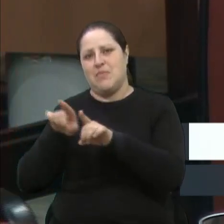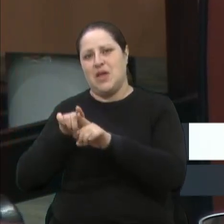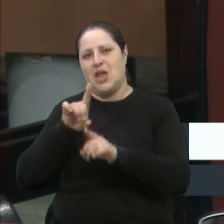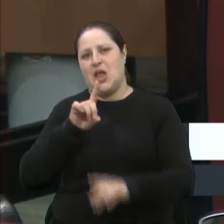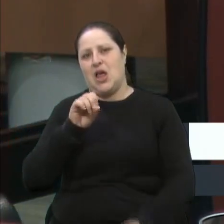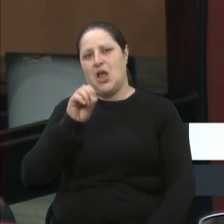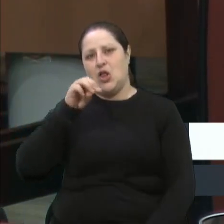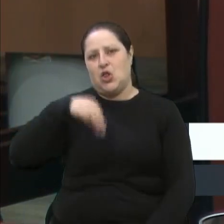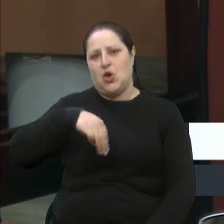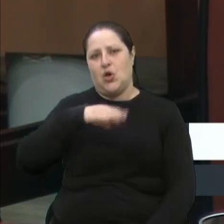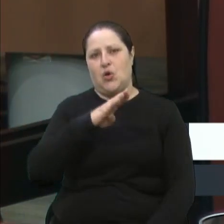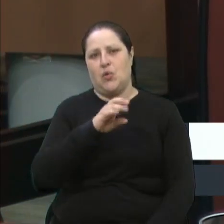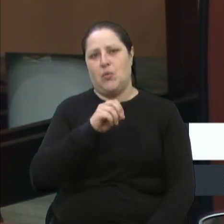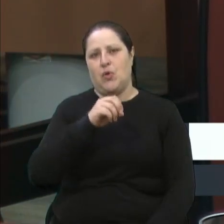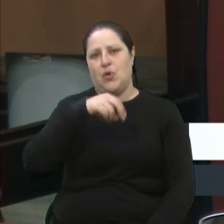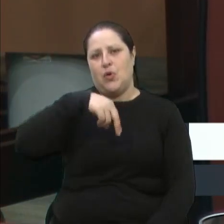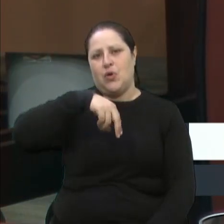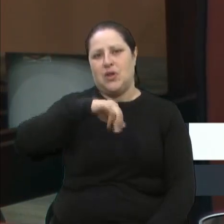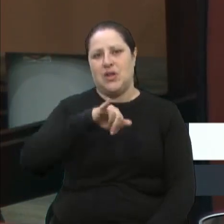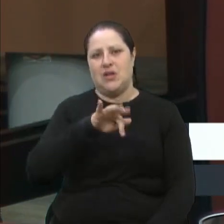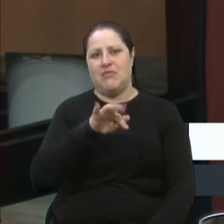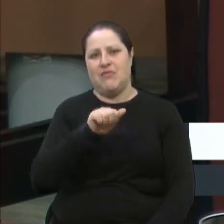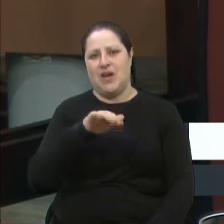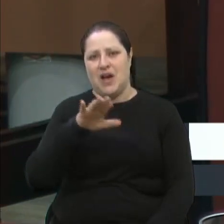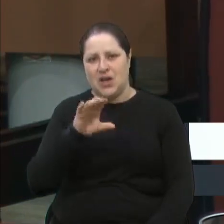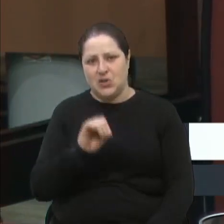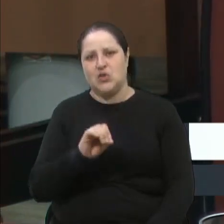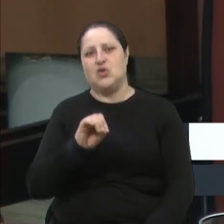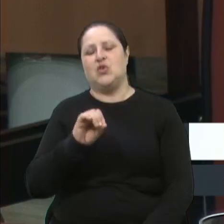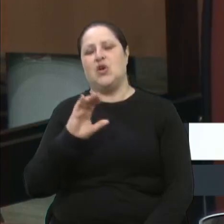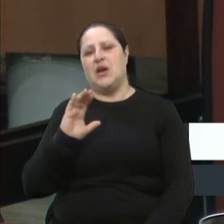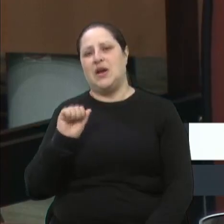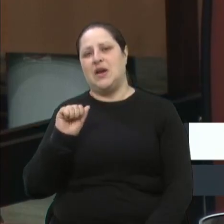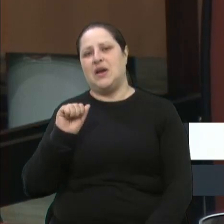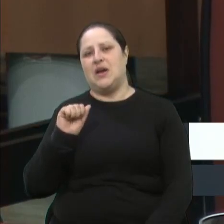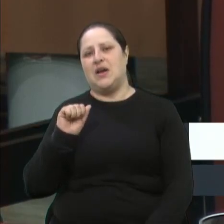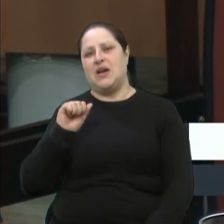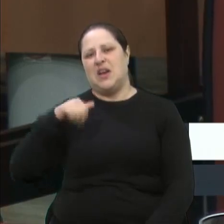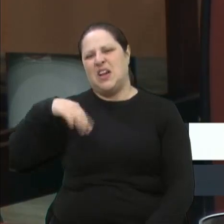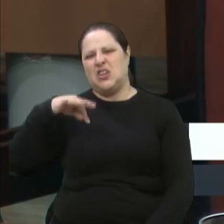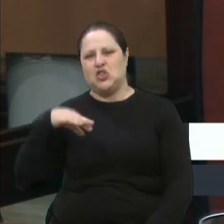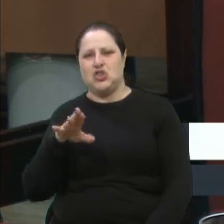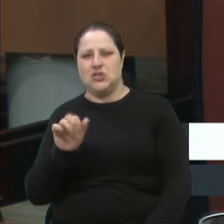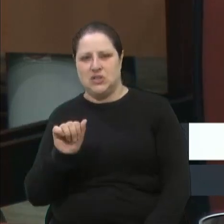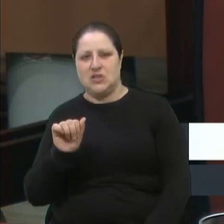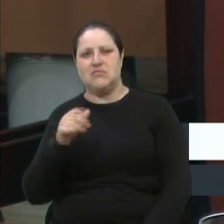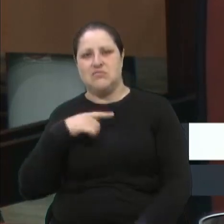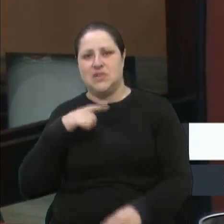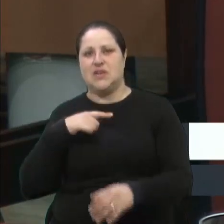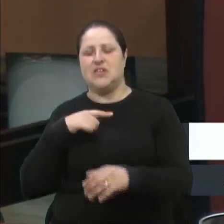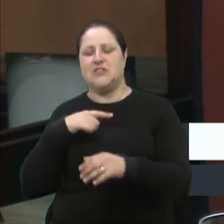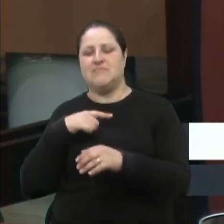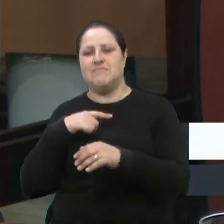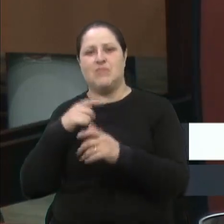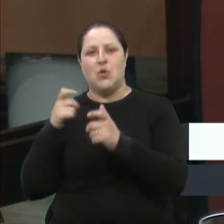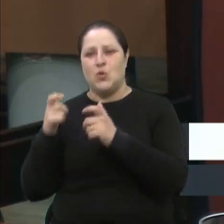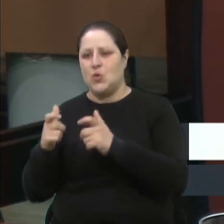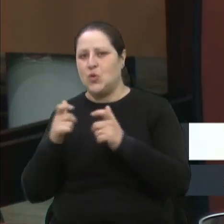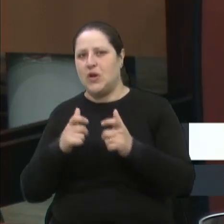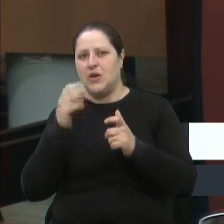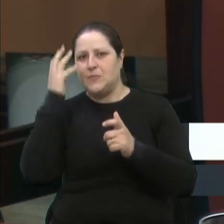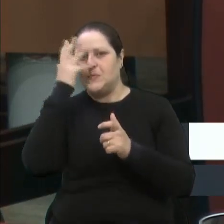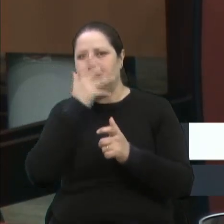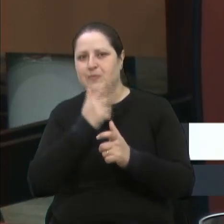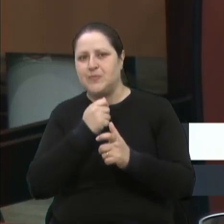investimento de turismo e falta passar isso para... Nós temos o produto em casa, os caxienses,